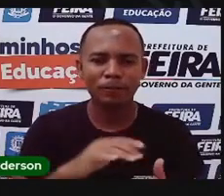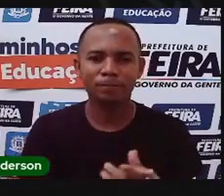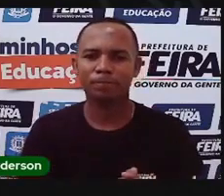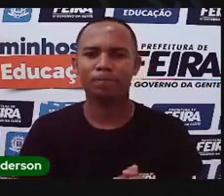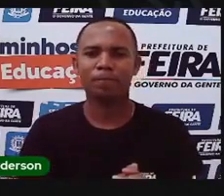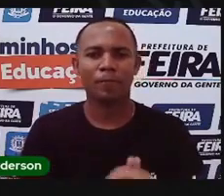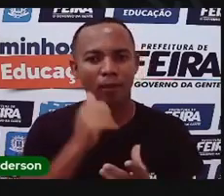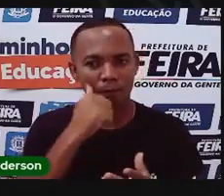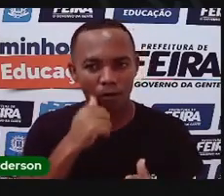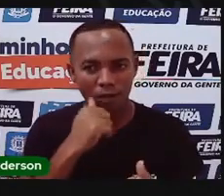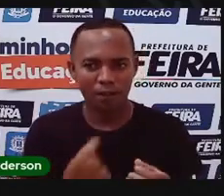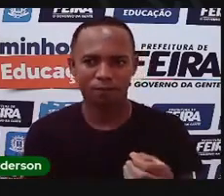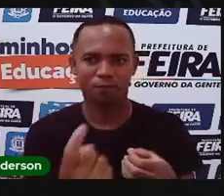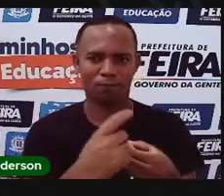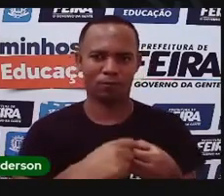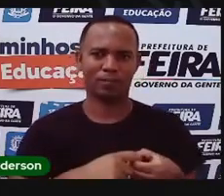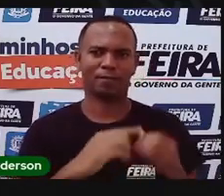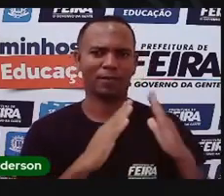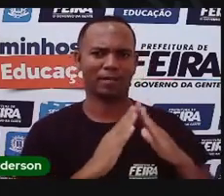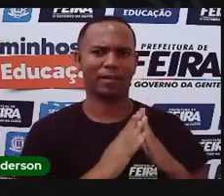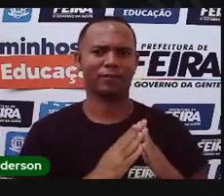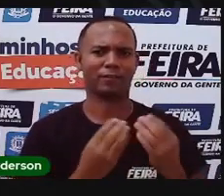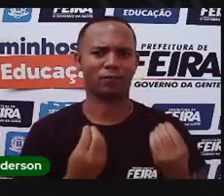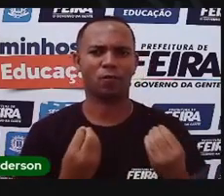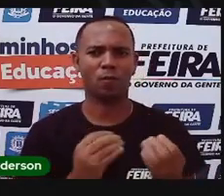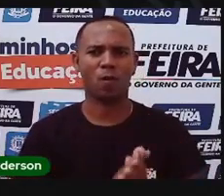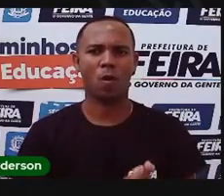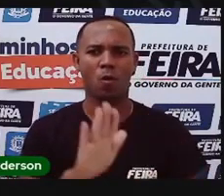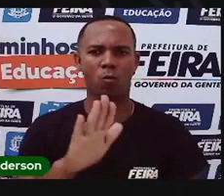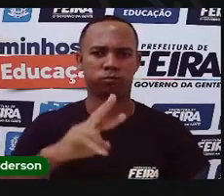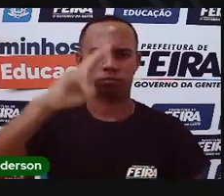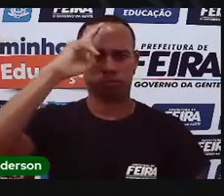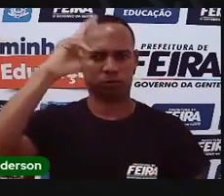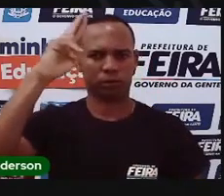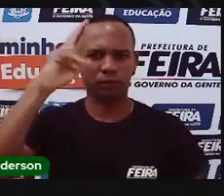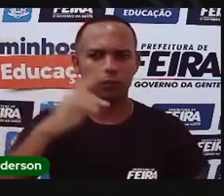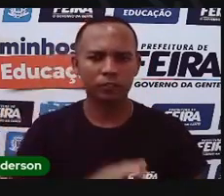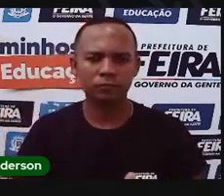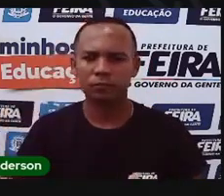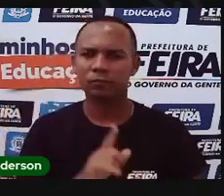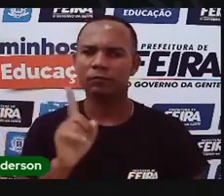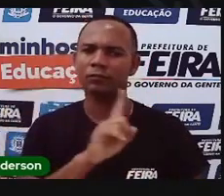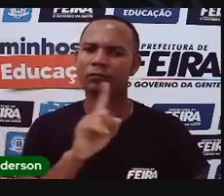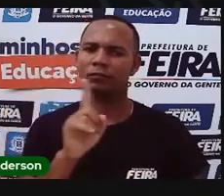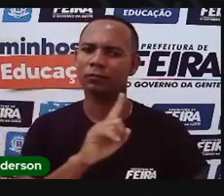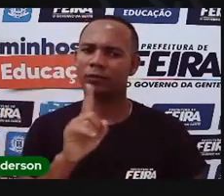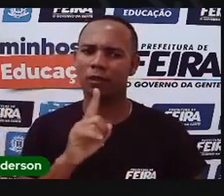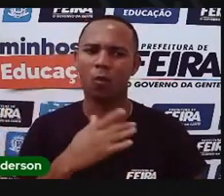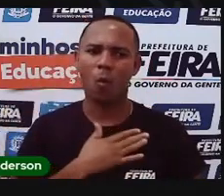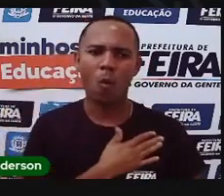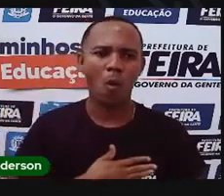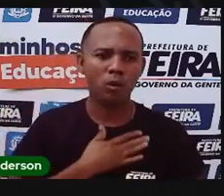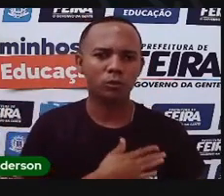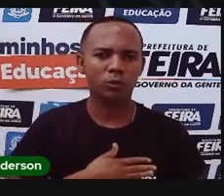ter que voltar para casa. Só que o comandante gostou demais de Maria Quitéria por quê? Ela se dedicava demais ao que ela fazia.